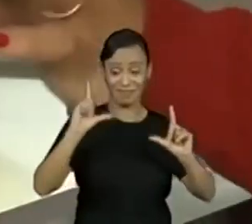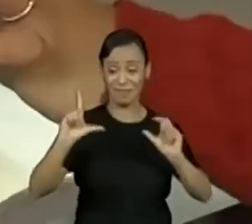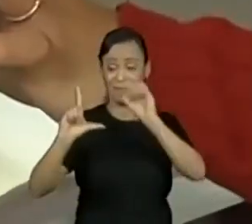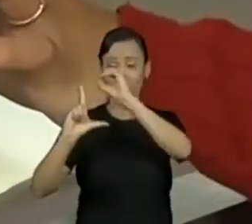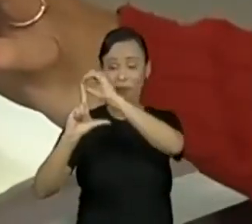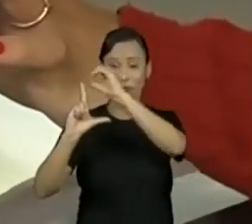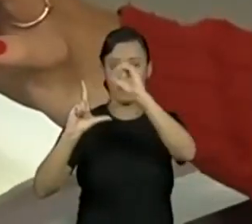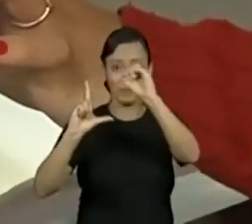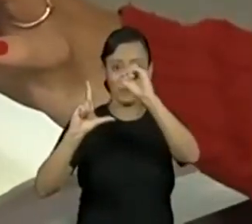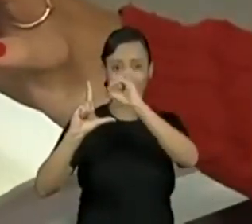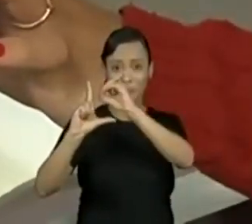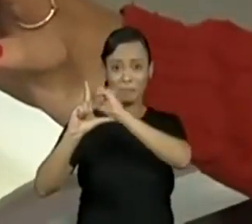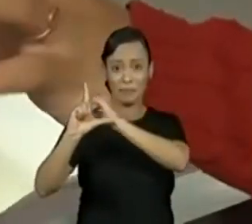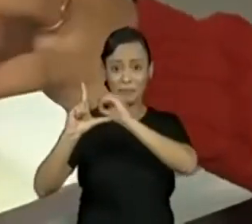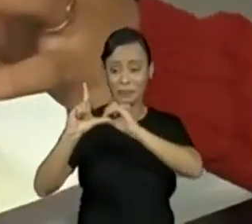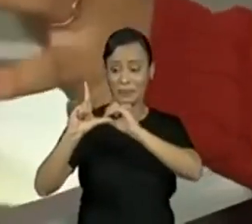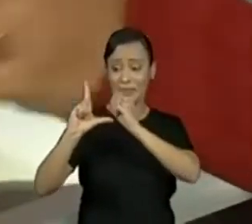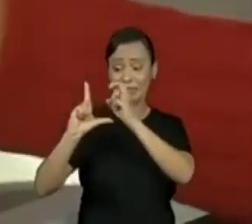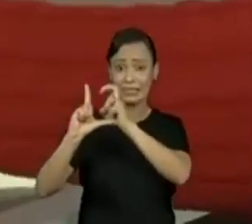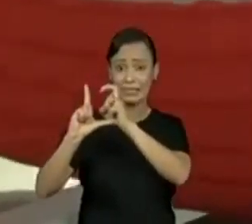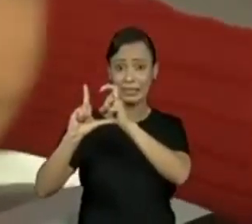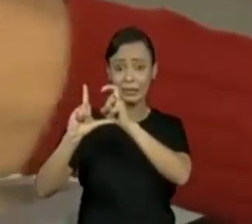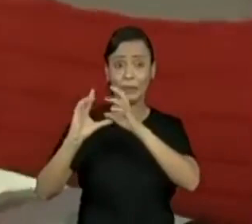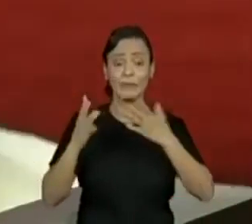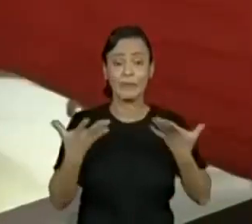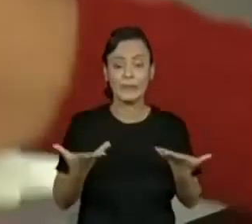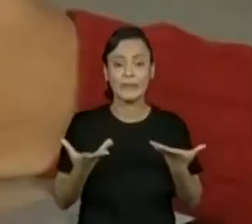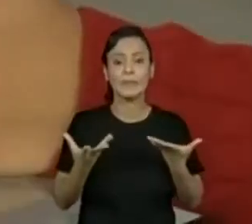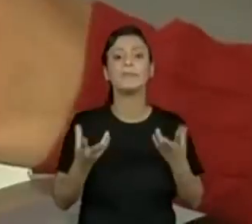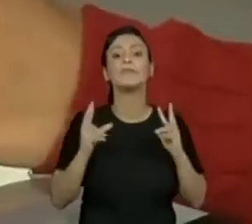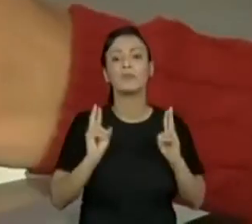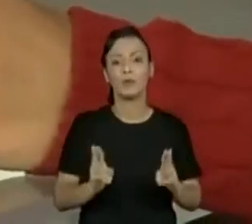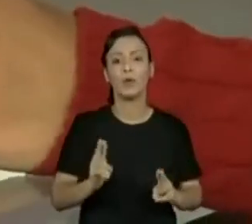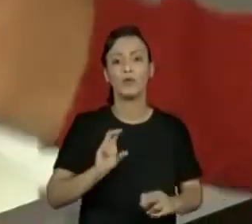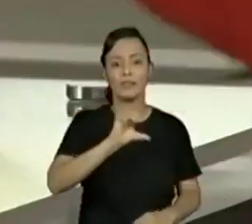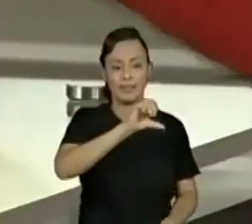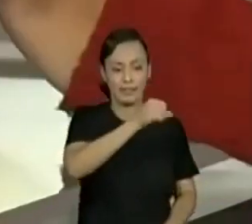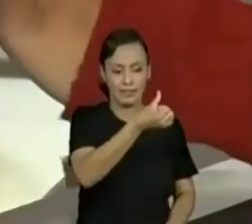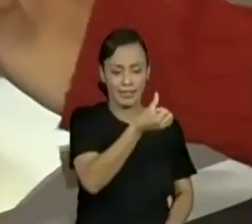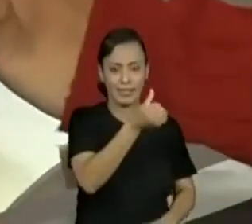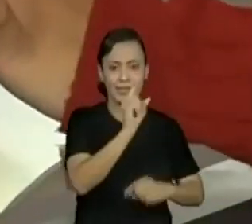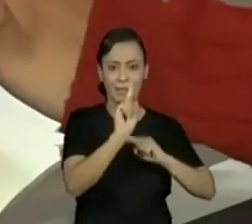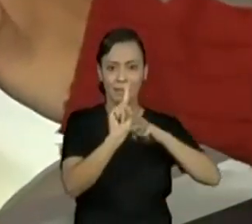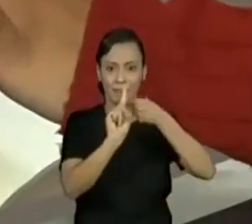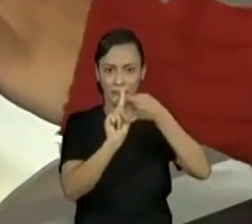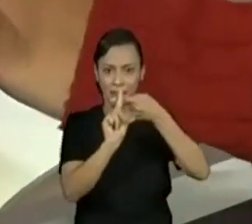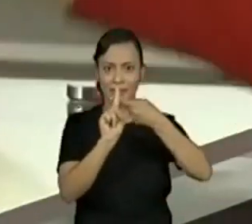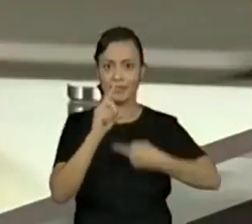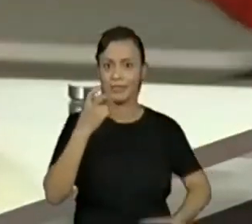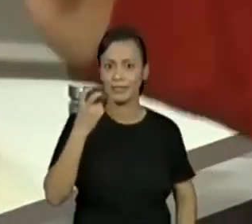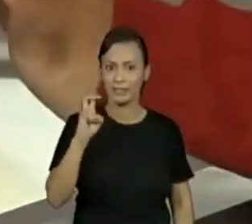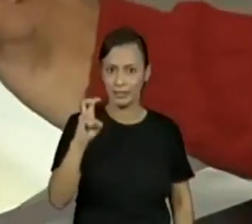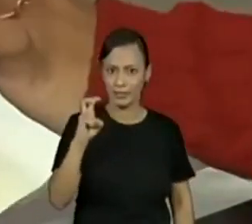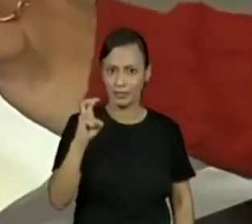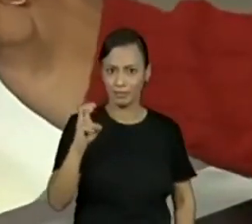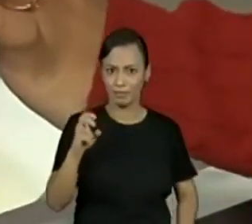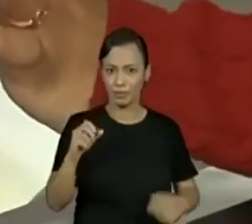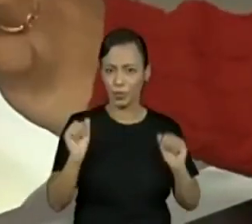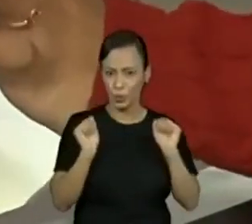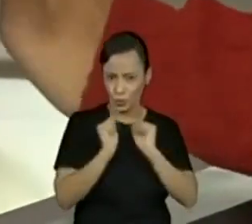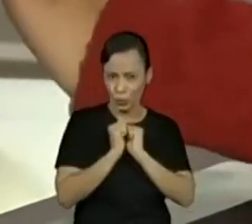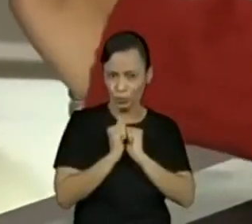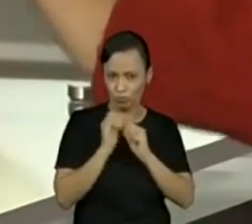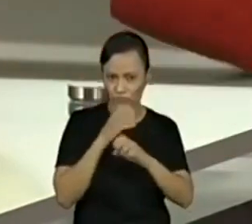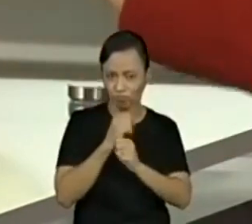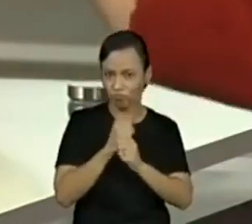Número seis. Então, a mesma coisa. Posso contar todos, né, professora? Quem não consegue continuar fazer todos nesse daí agora? Isso,